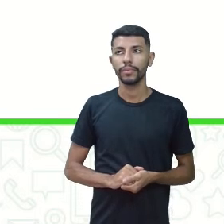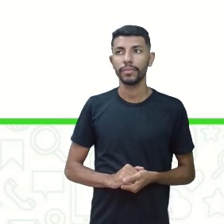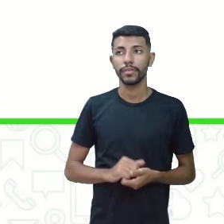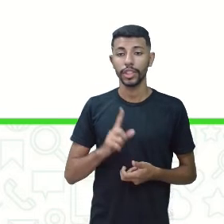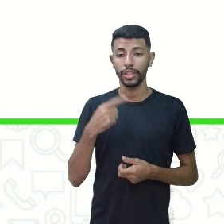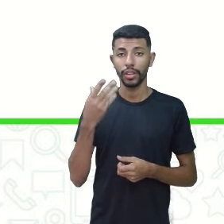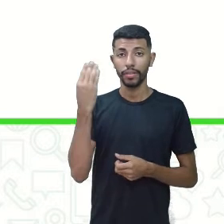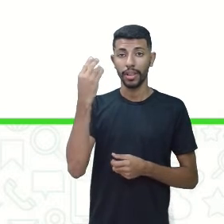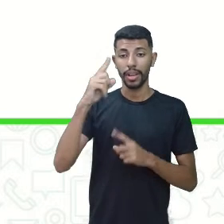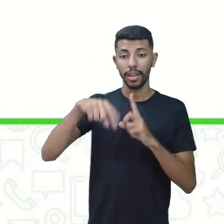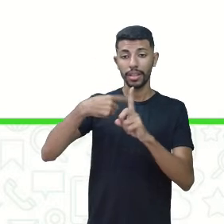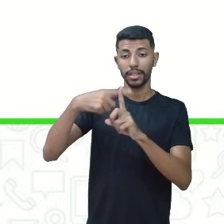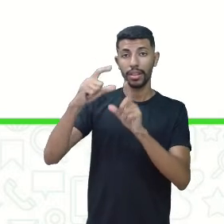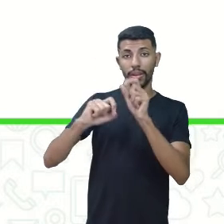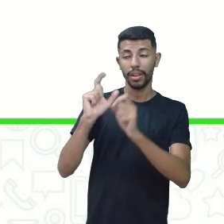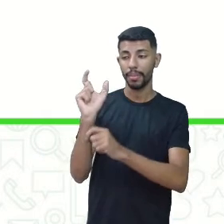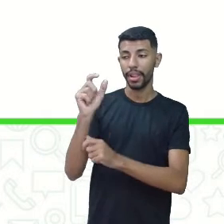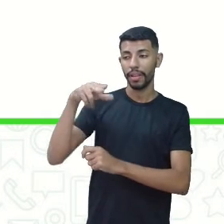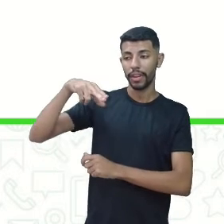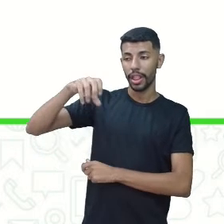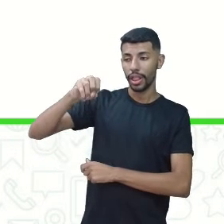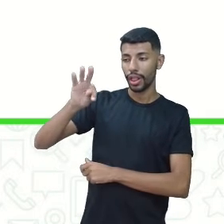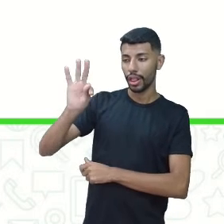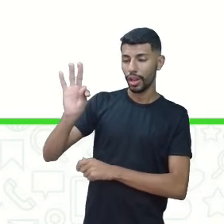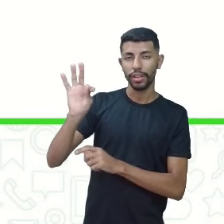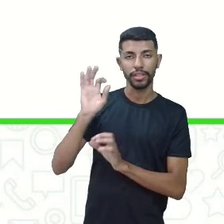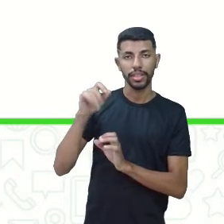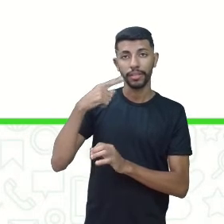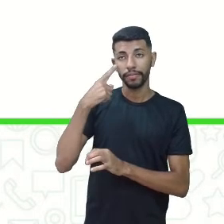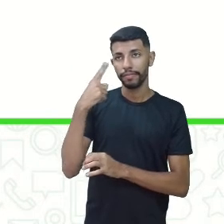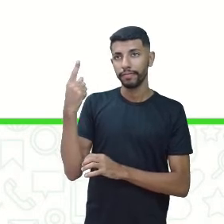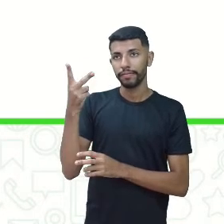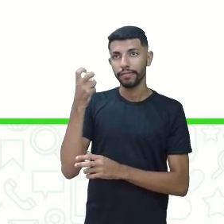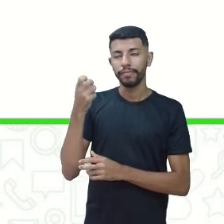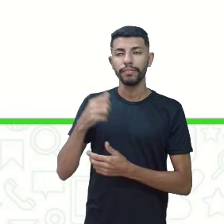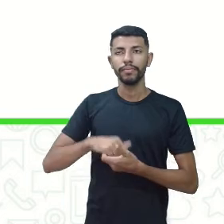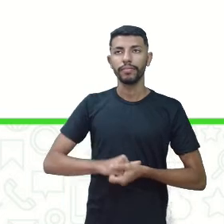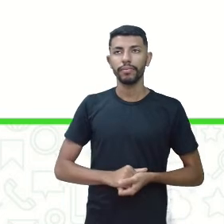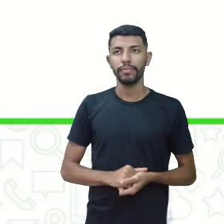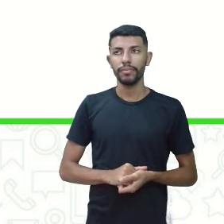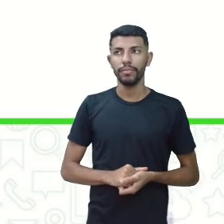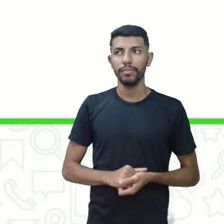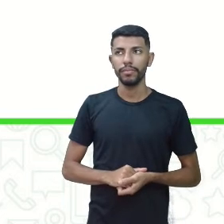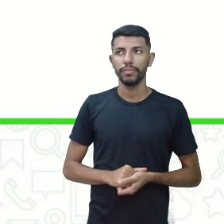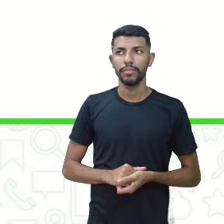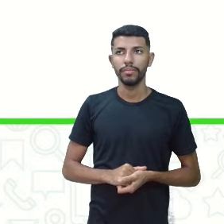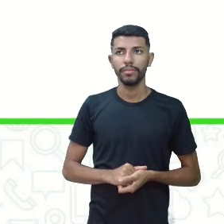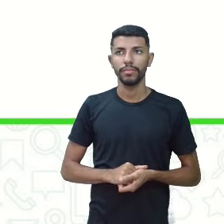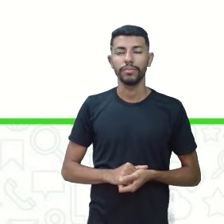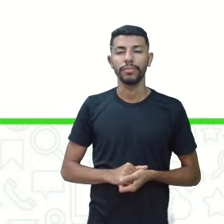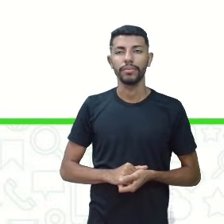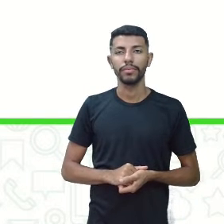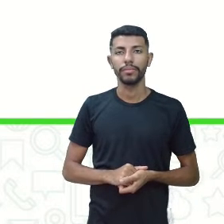not nas frases, tá bom? Então, perceba. Onde eu disse I am, eu vou dizer I am not.